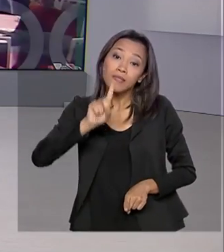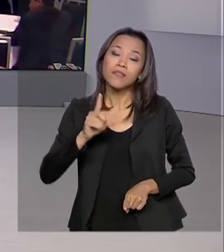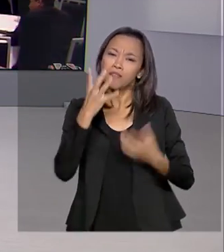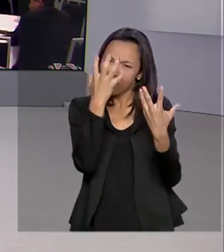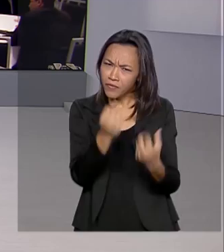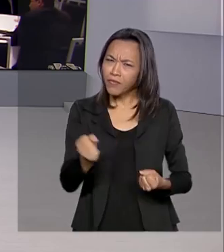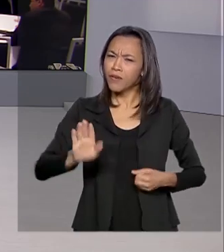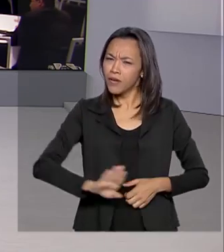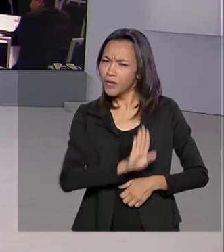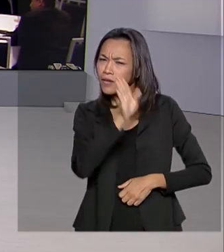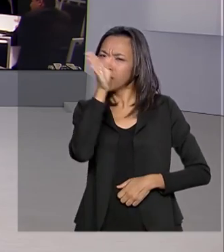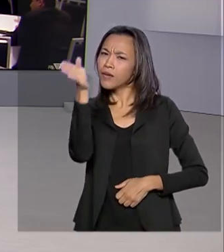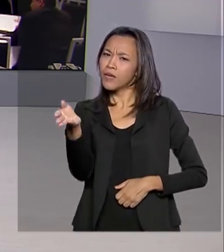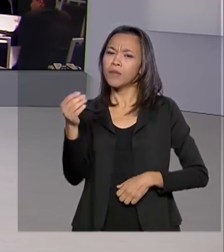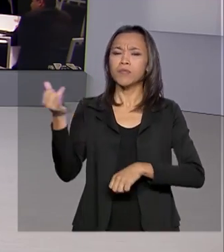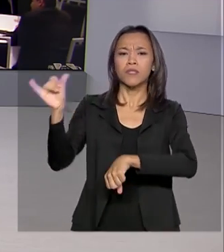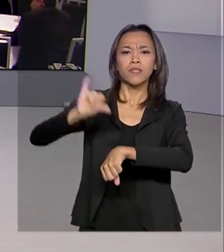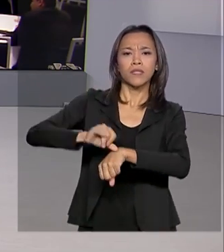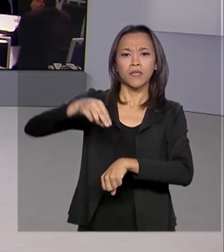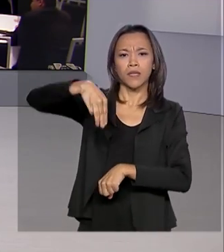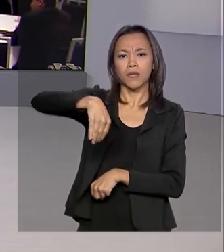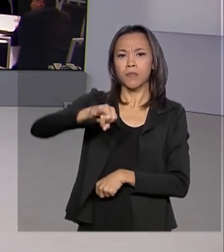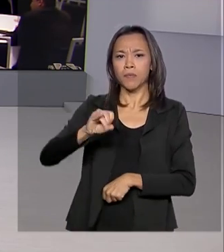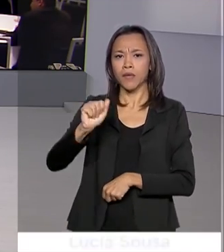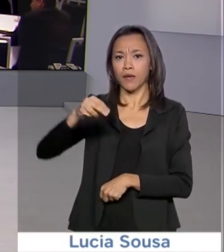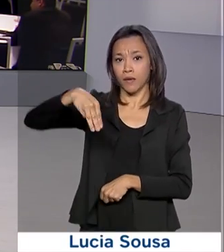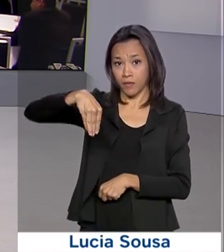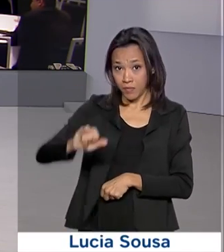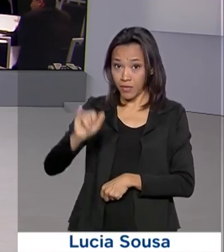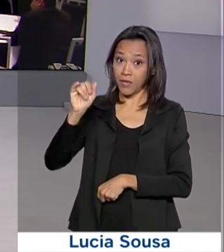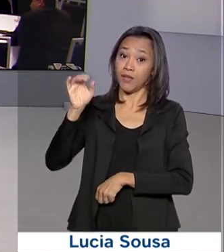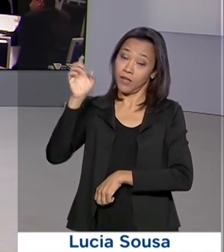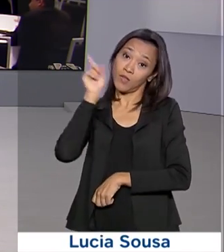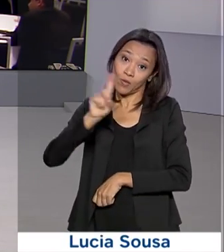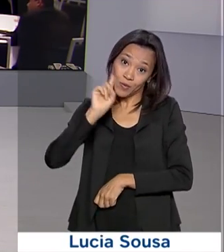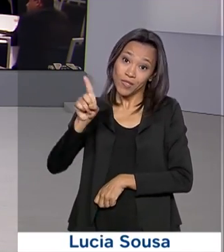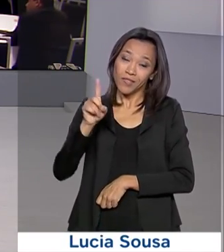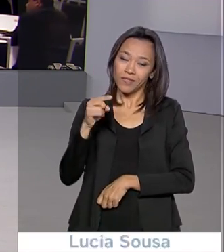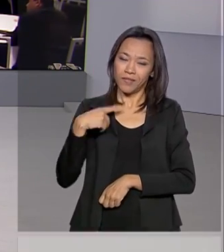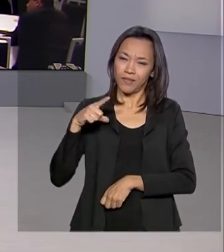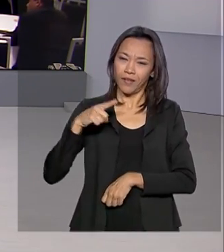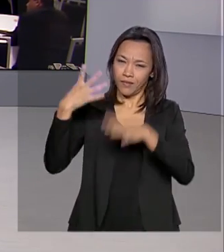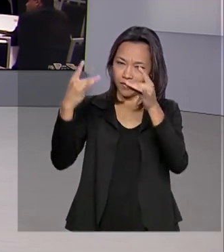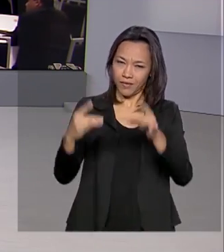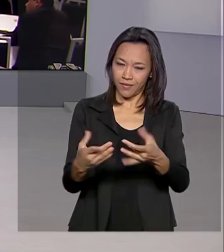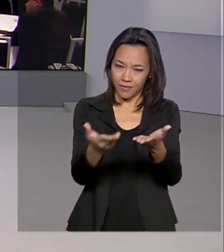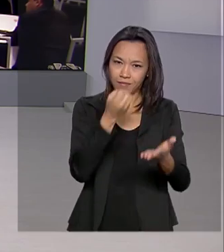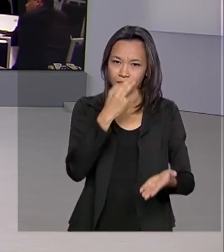até Miami. A nossa enviada especial, Daniele Popov, traz os detalhes para a gente. Dani, bom dia para você.